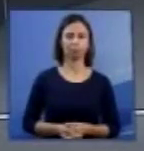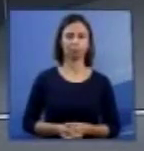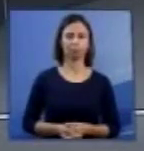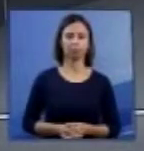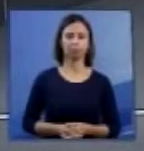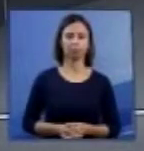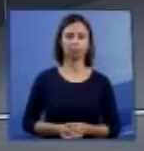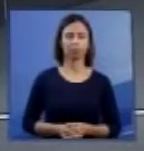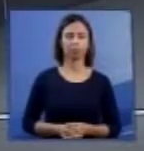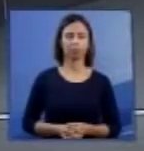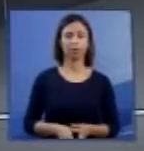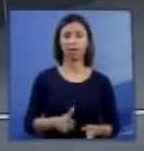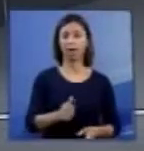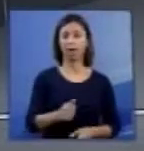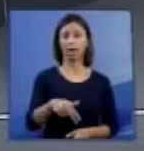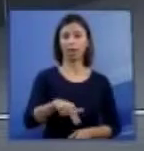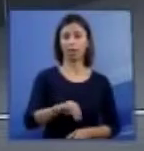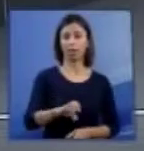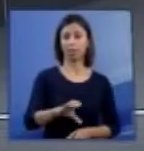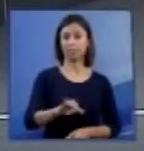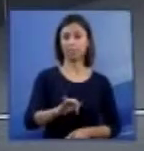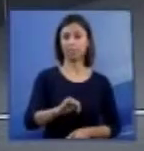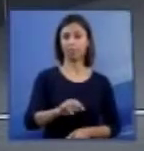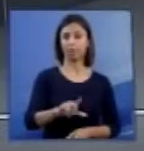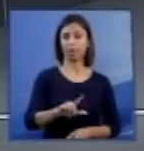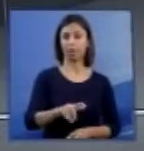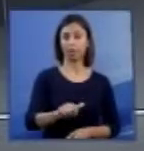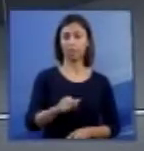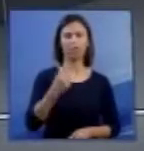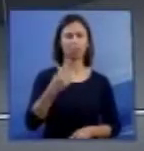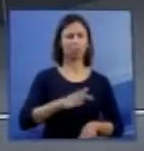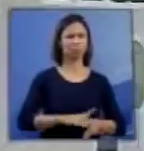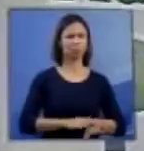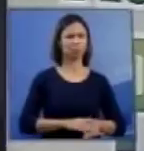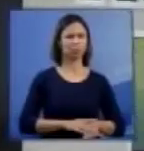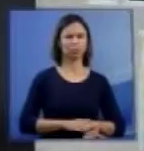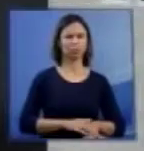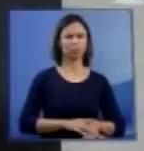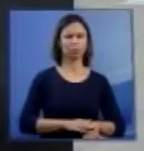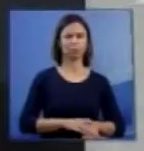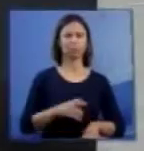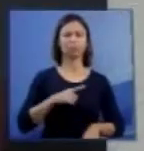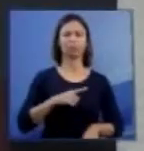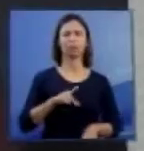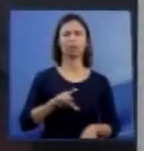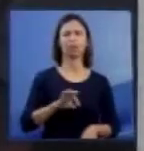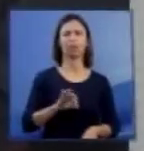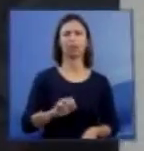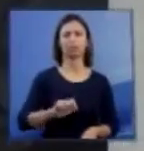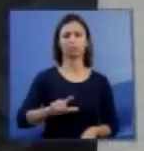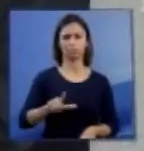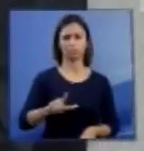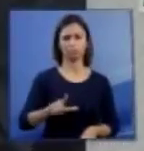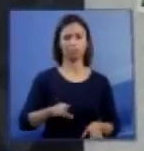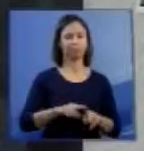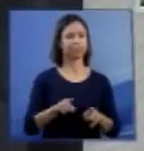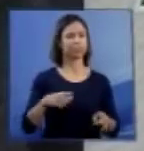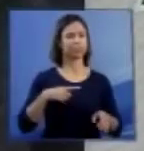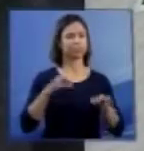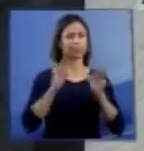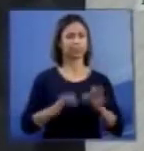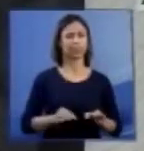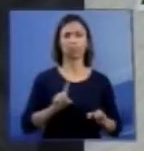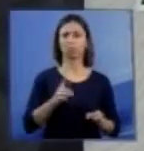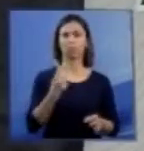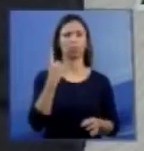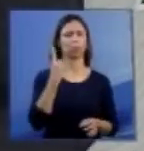A anencefalia é, ainda nos dias de hoje, uma doença congênita letal. Mas, certamente, ela não é